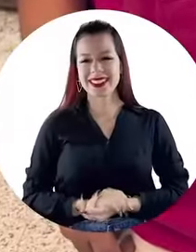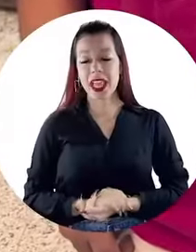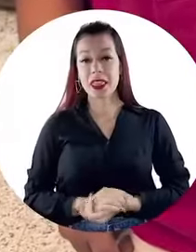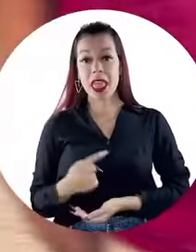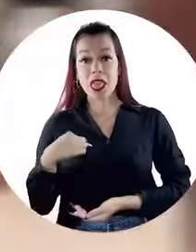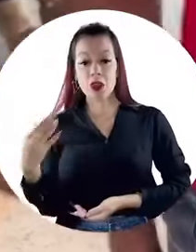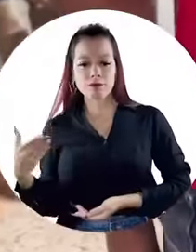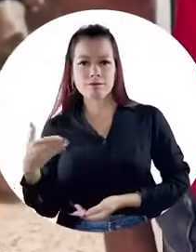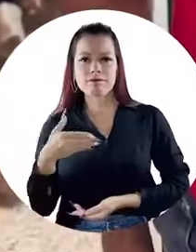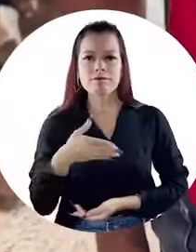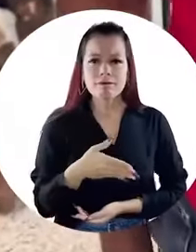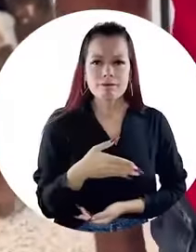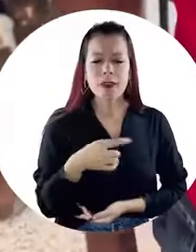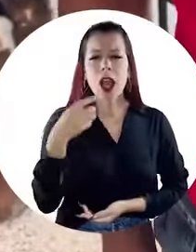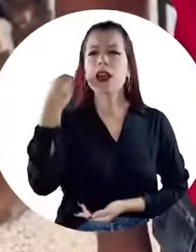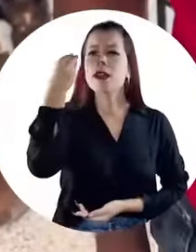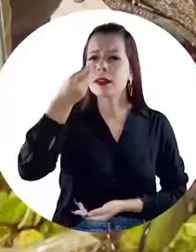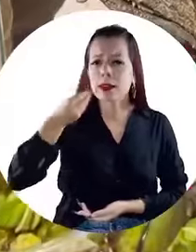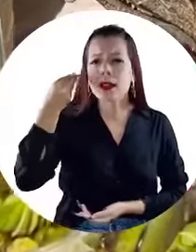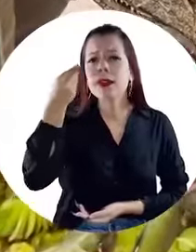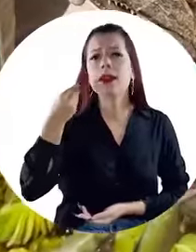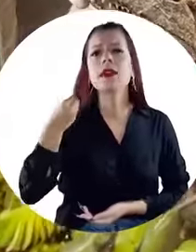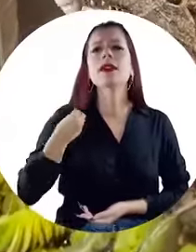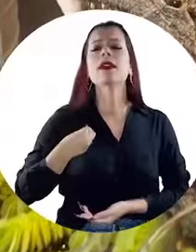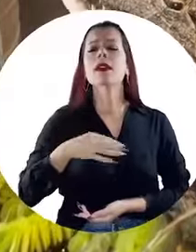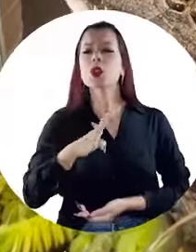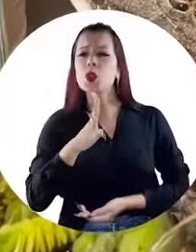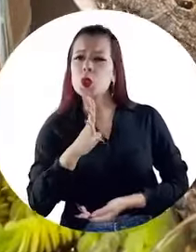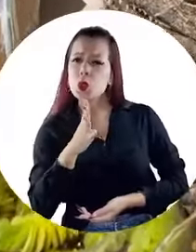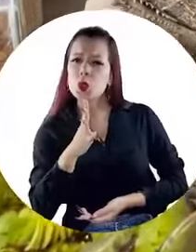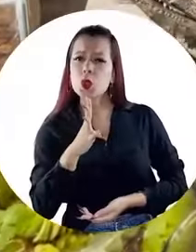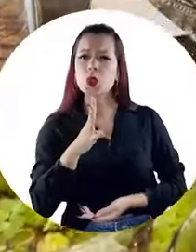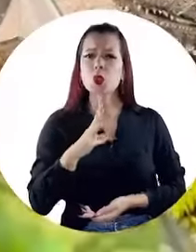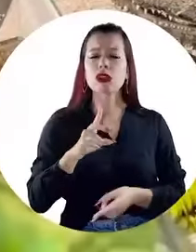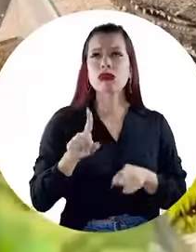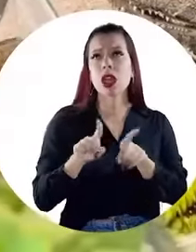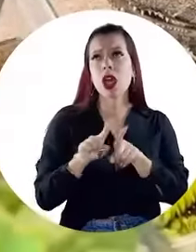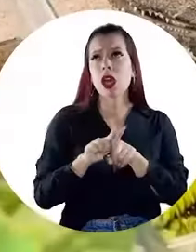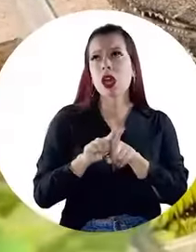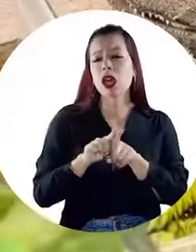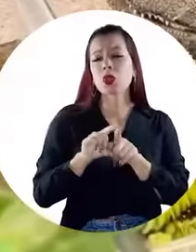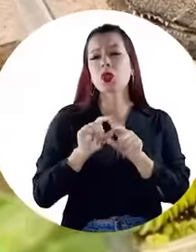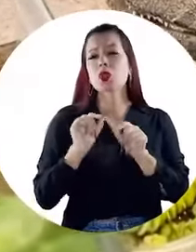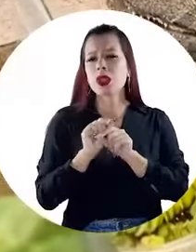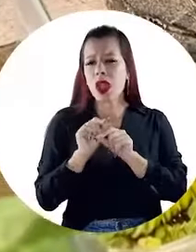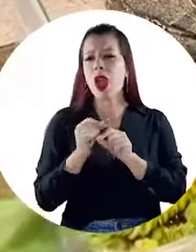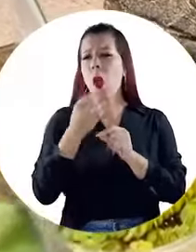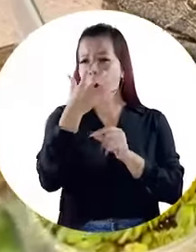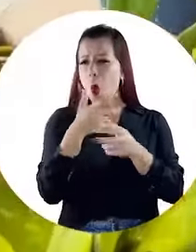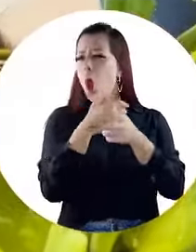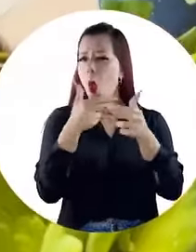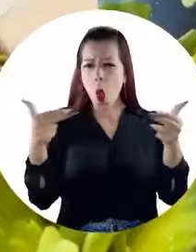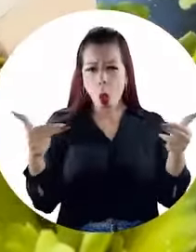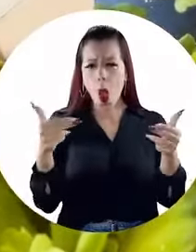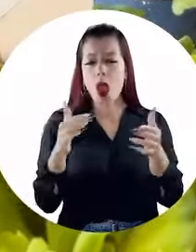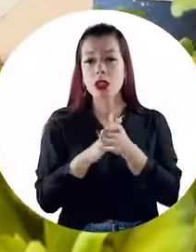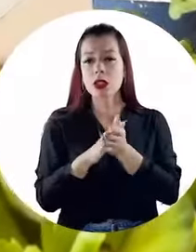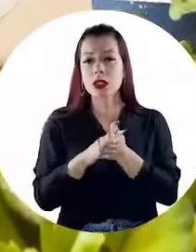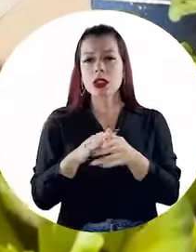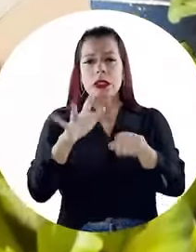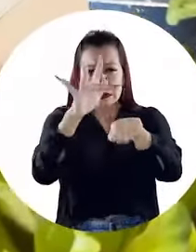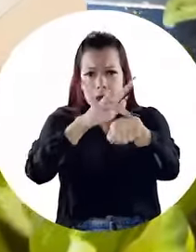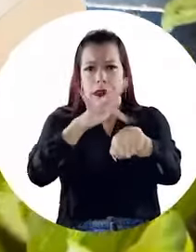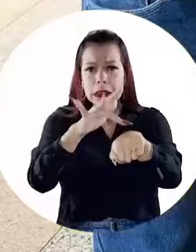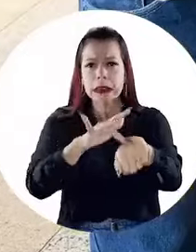as pessoas. Aí eu vim aqui ter mais uma experiência, né, de conhecer a questão dos bichos ali,